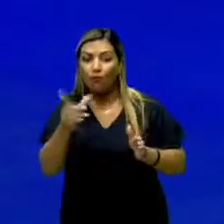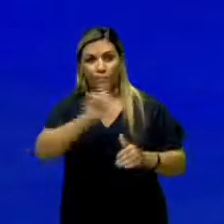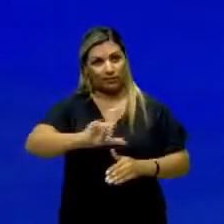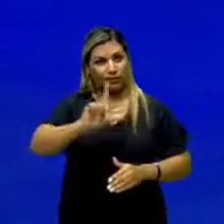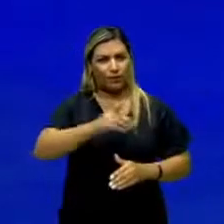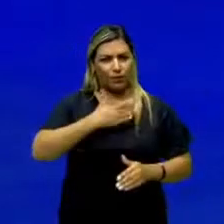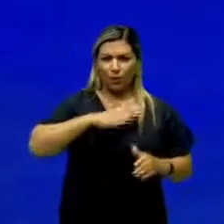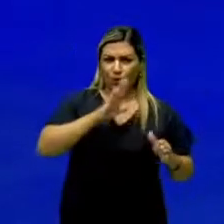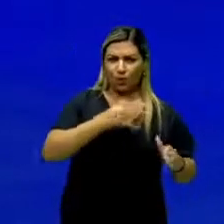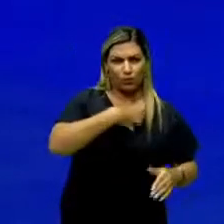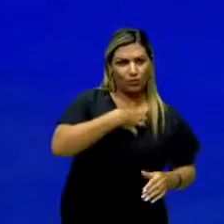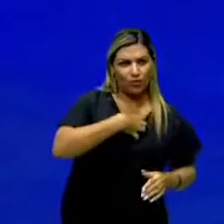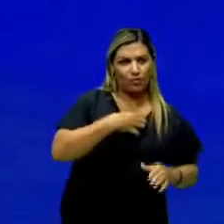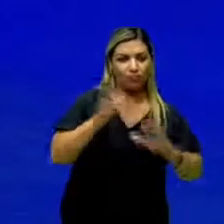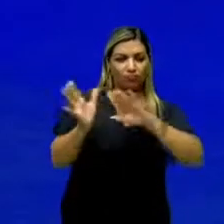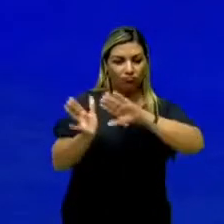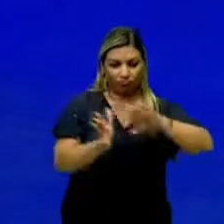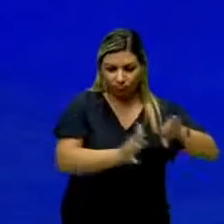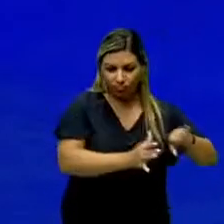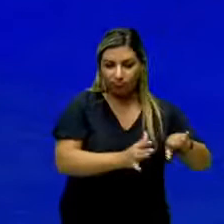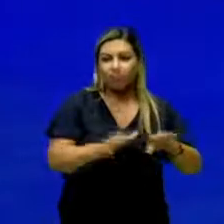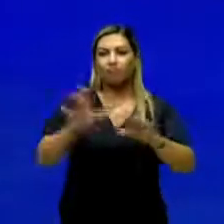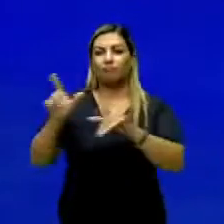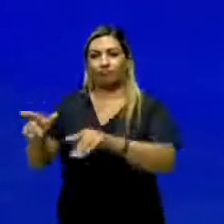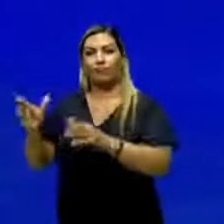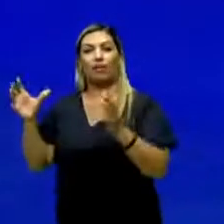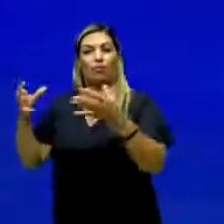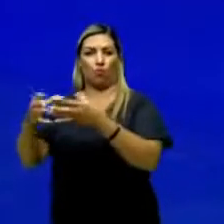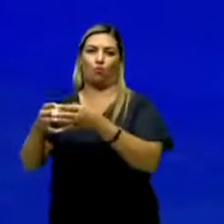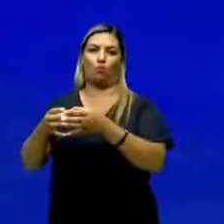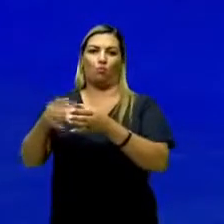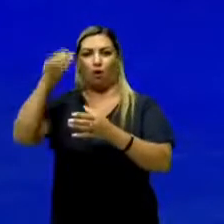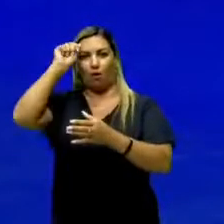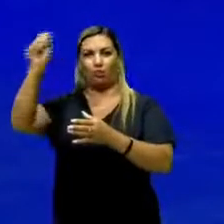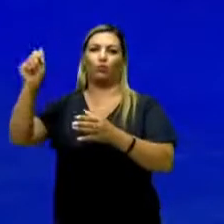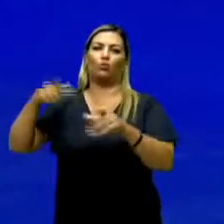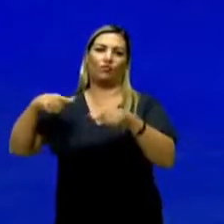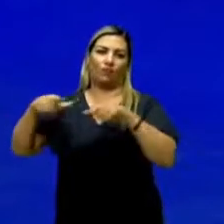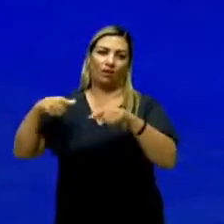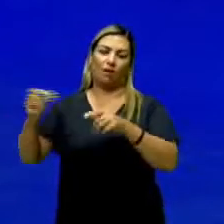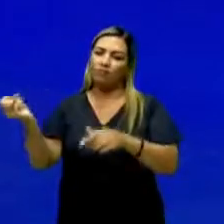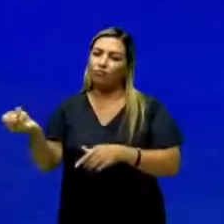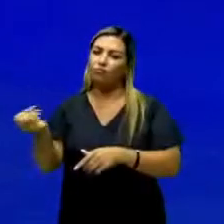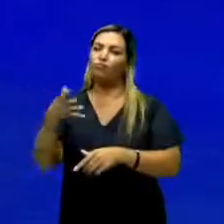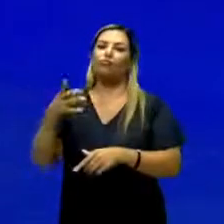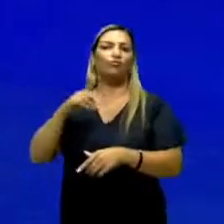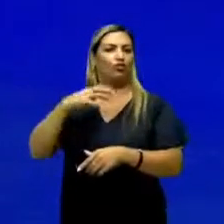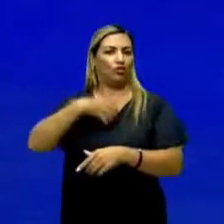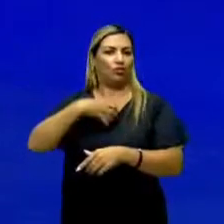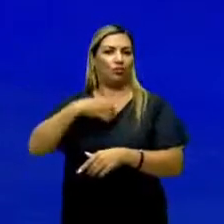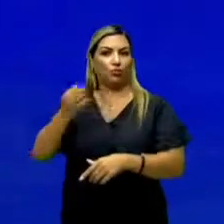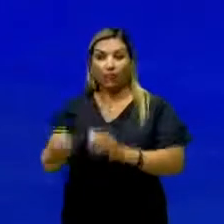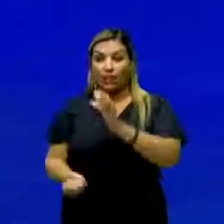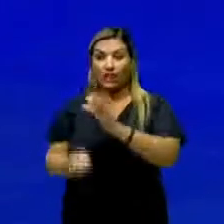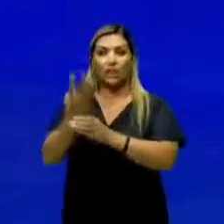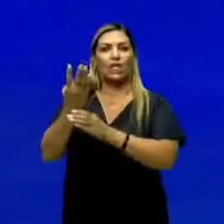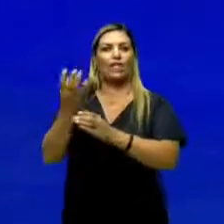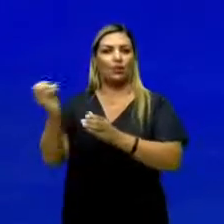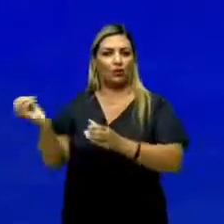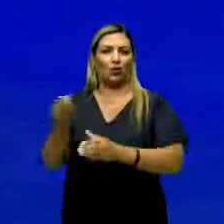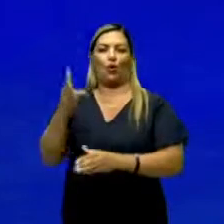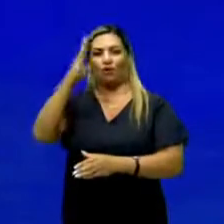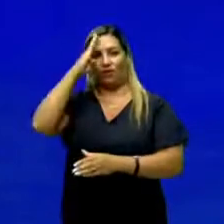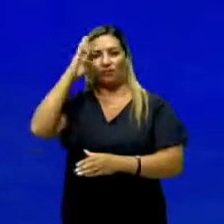gosto do que está acontecendo, eu deixo aquilo que está acontecendo de lado e vou trabalhar de uma forma inovadora, ou seja, eu crio uma nova